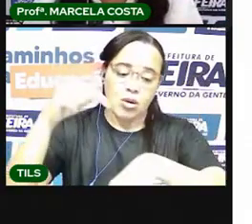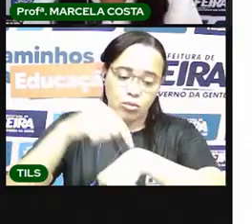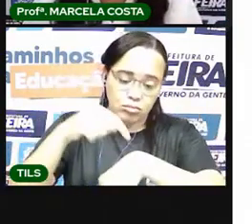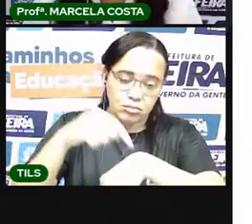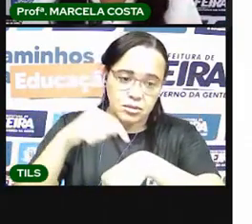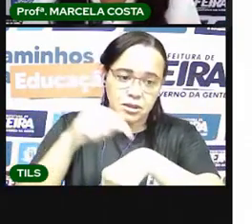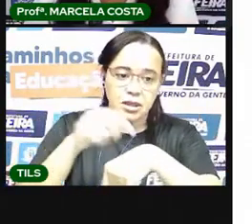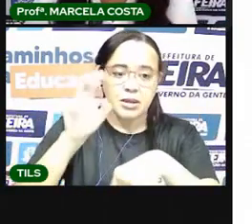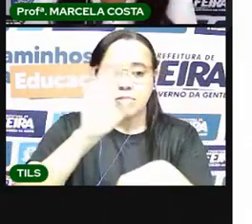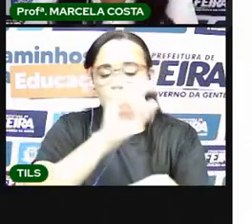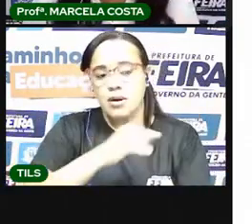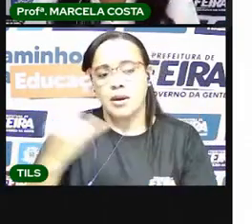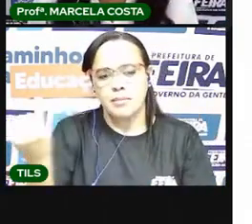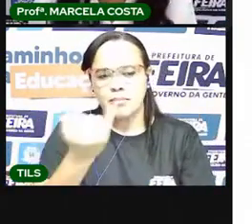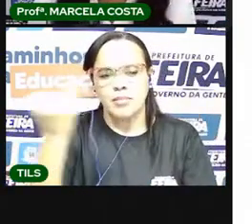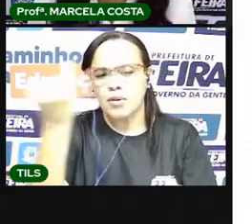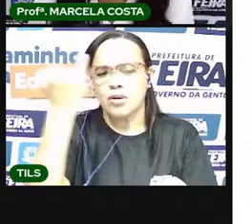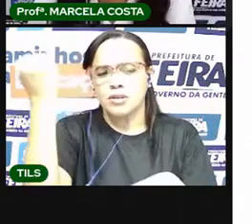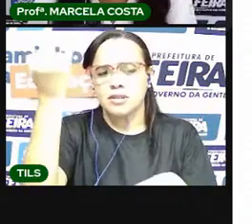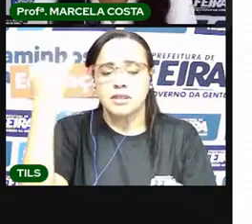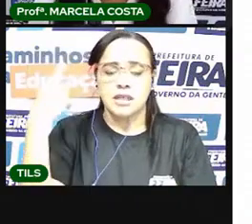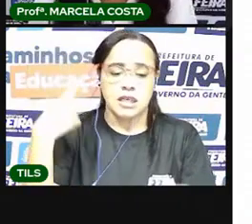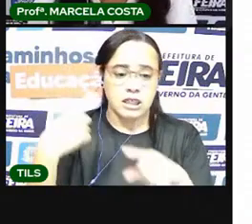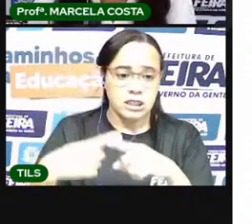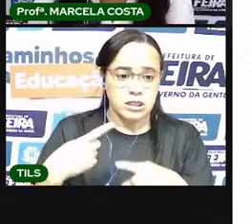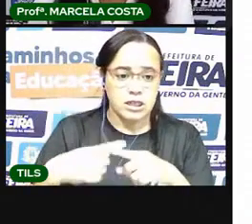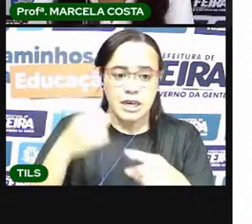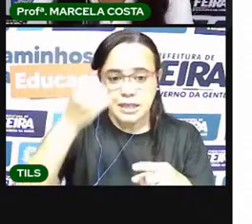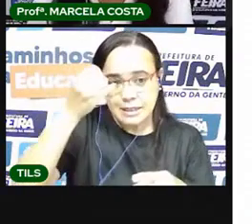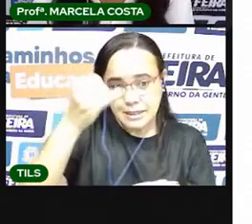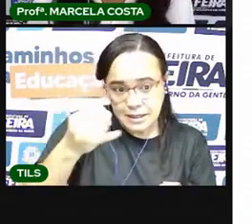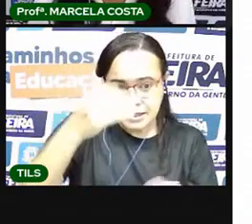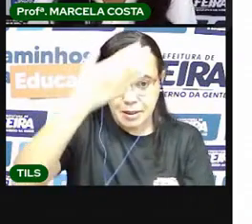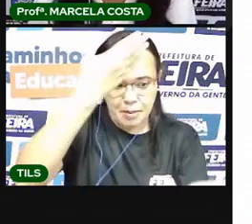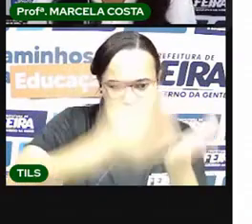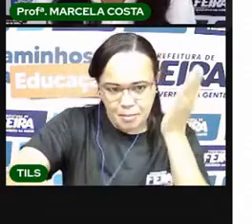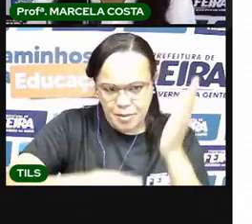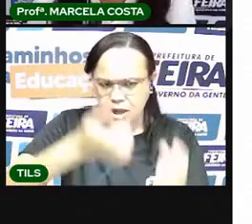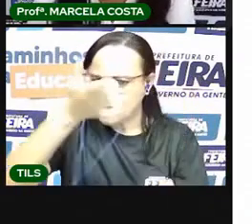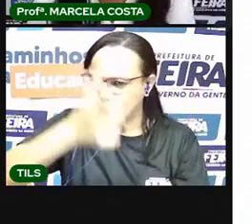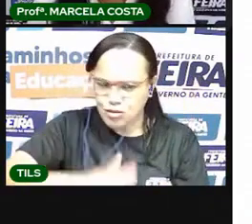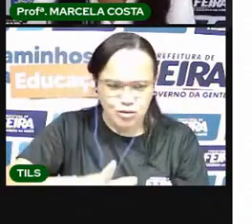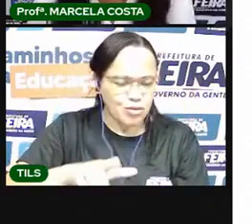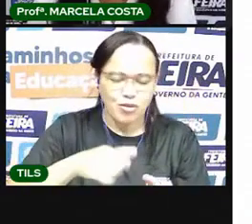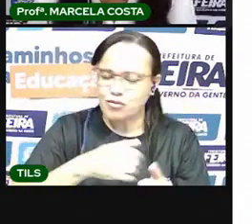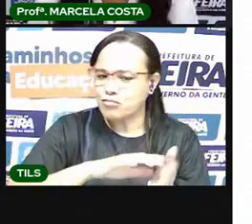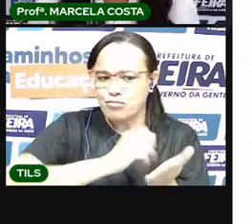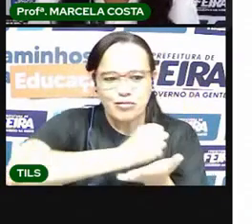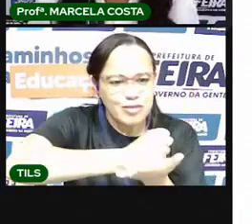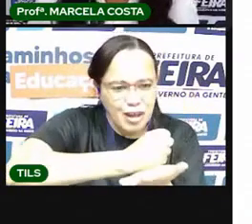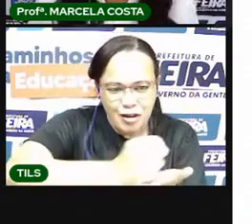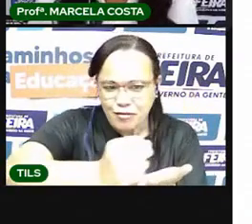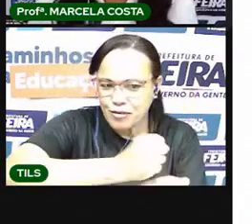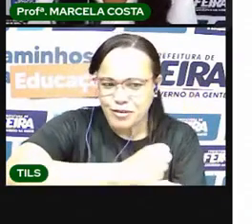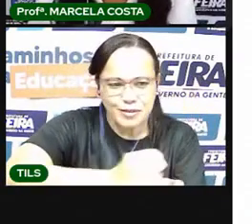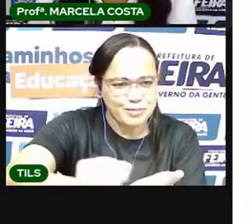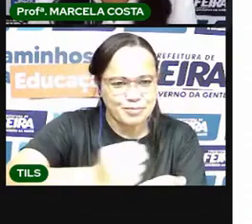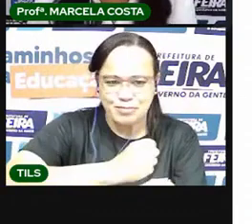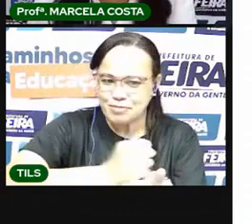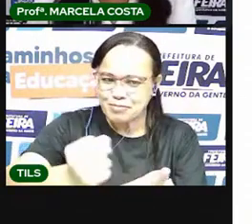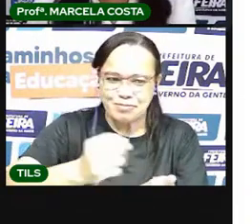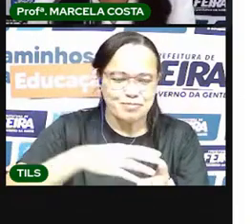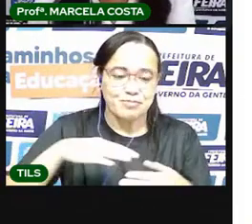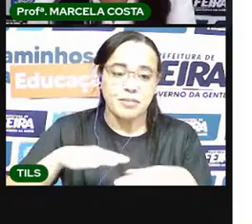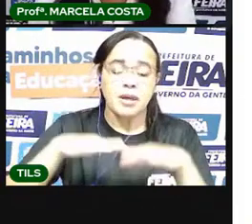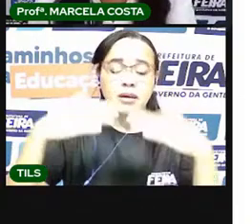preciosa. E a gente, se a gente perder, a gente não recupera mais, não volta mais. Por isso que a gente tem algumas